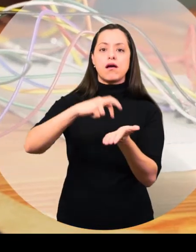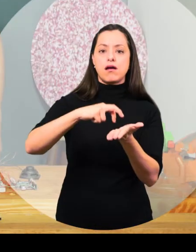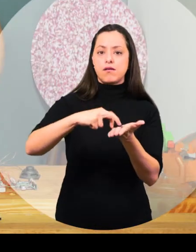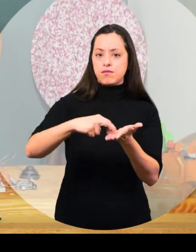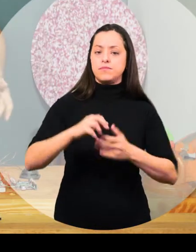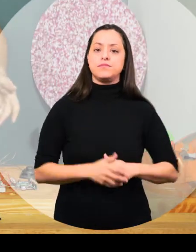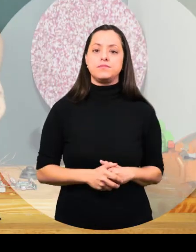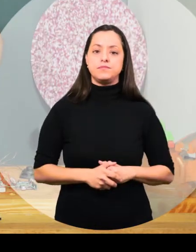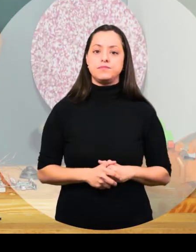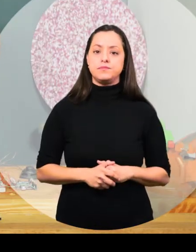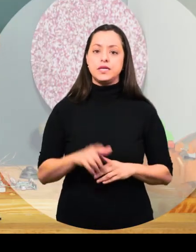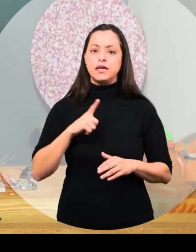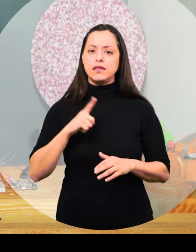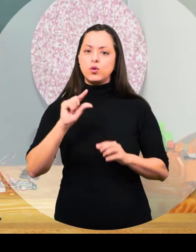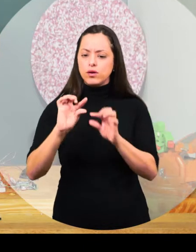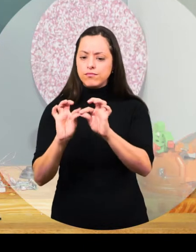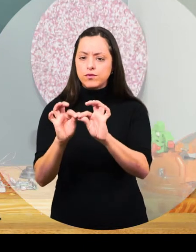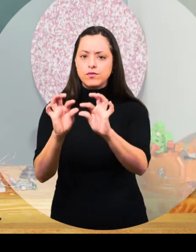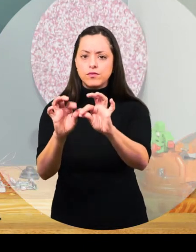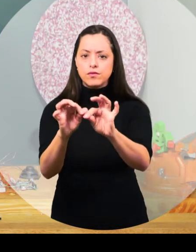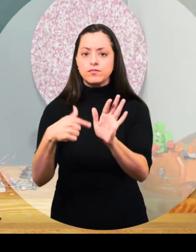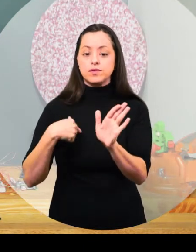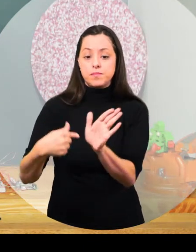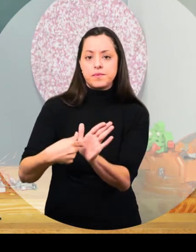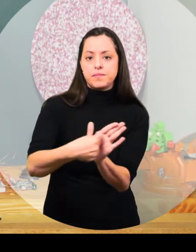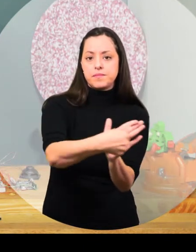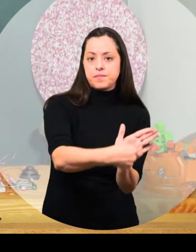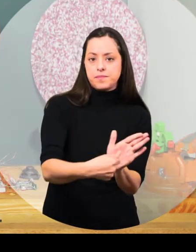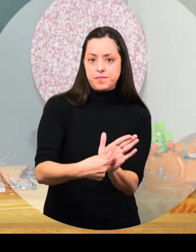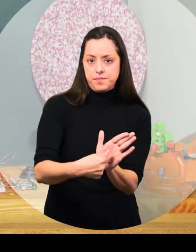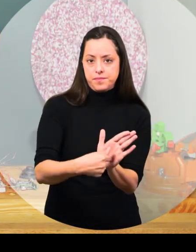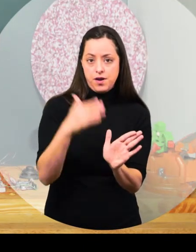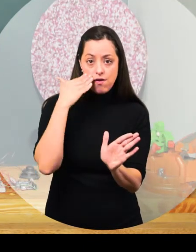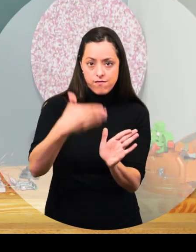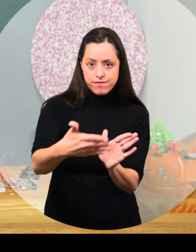informática. Os botões do esquema eletrônico estão colados na frente da caixa.